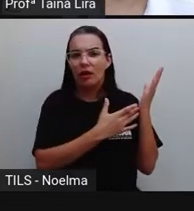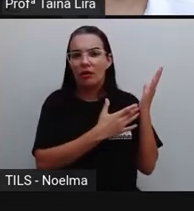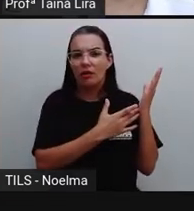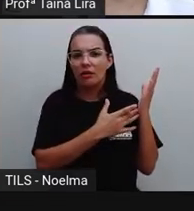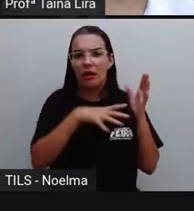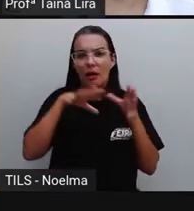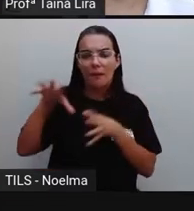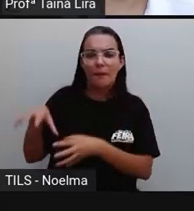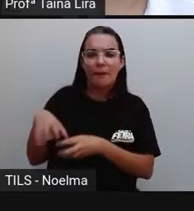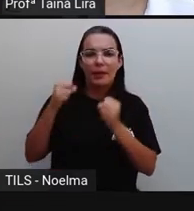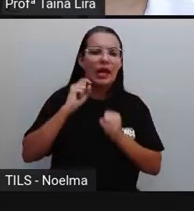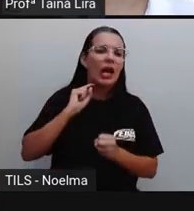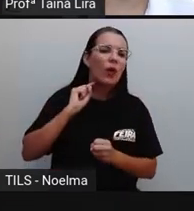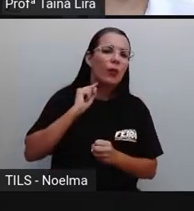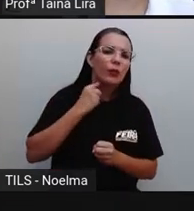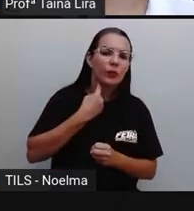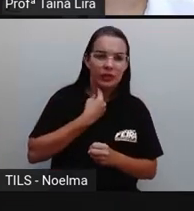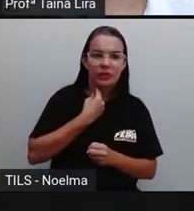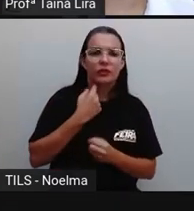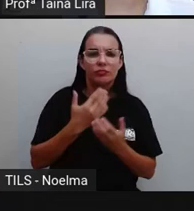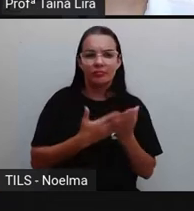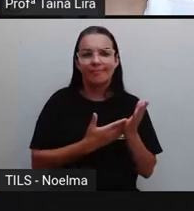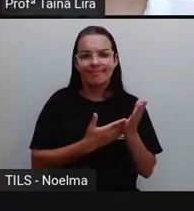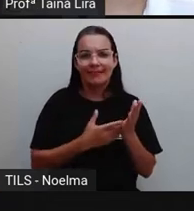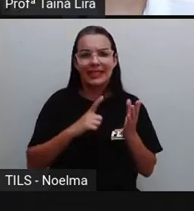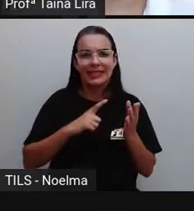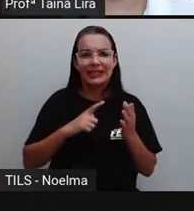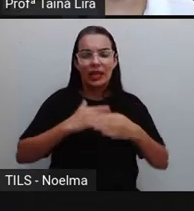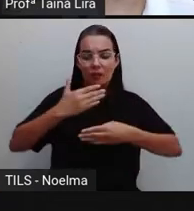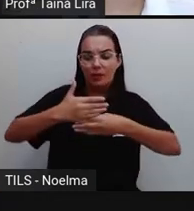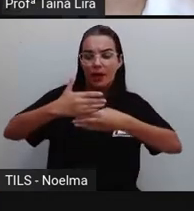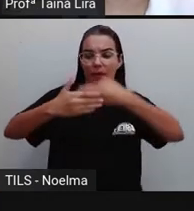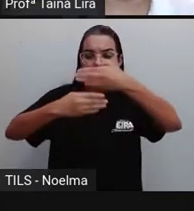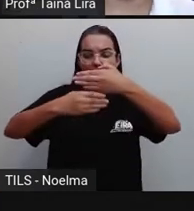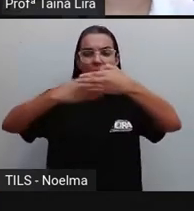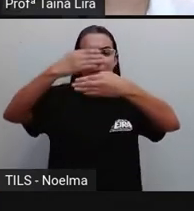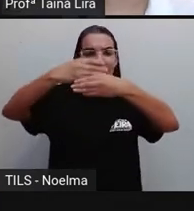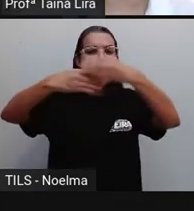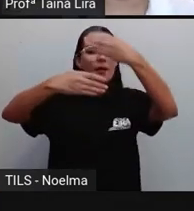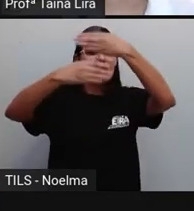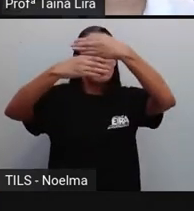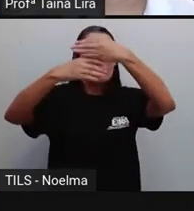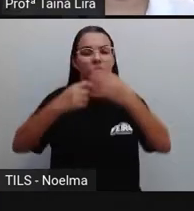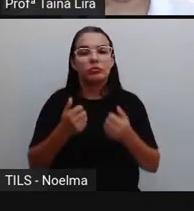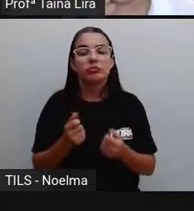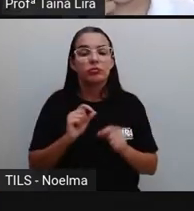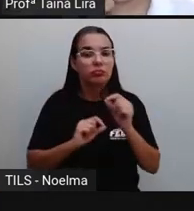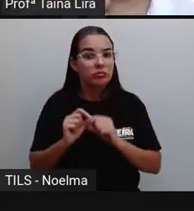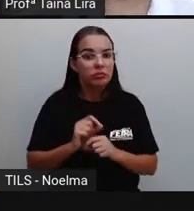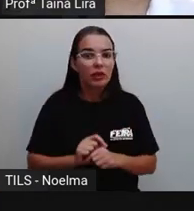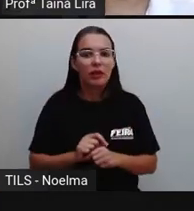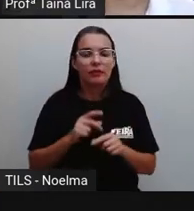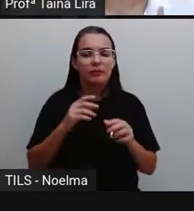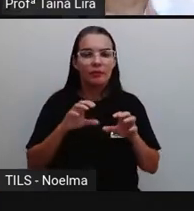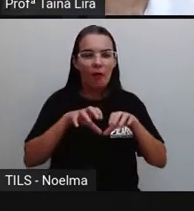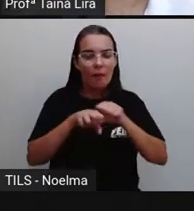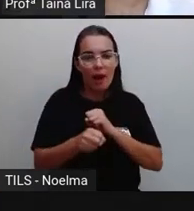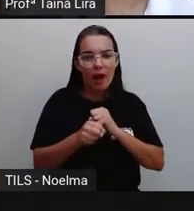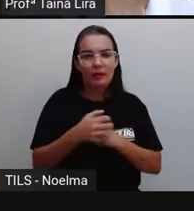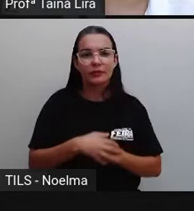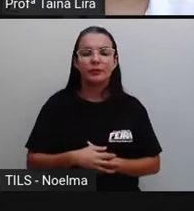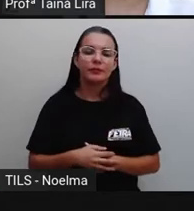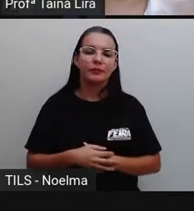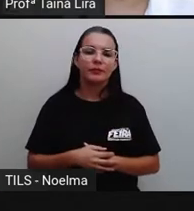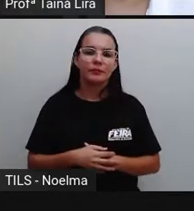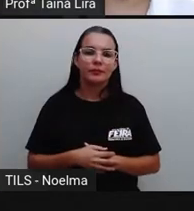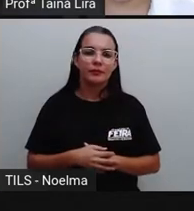trabalha na engenharia civil, que é a parte de construção de casas, de prédios, tá bom? Então, é o